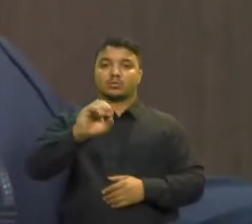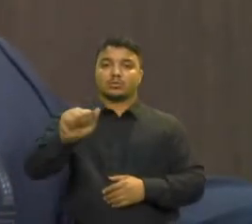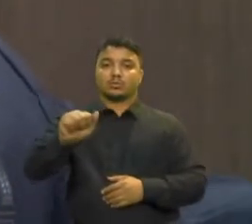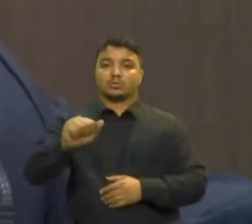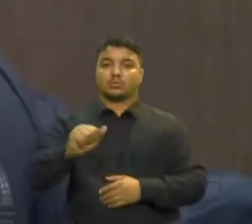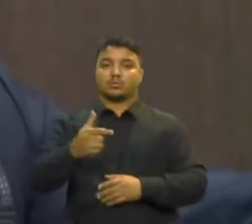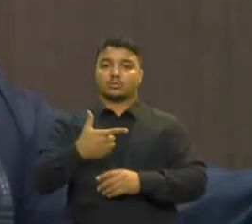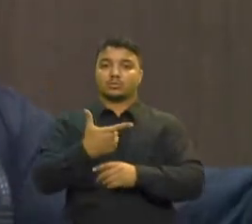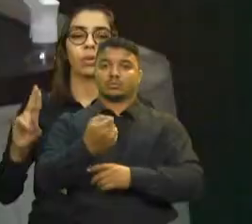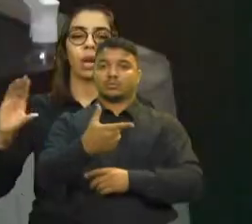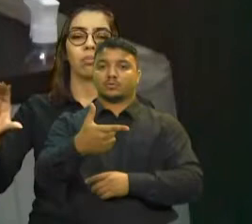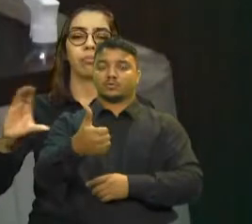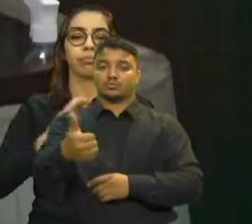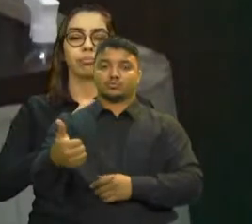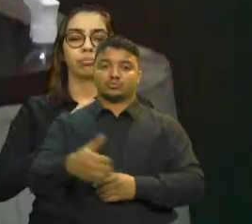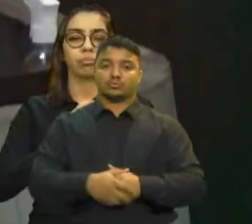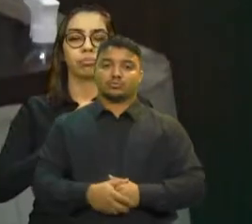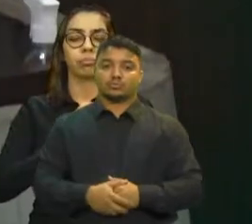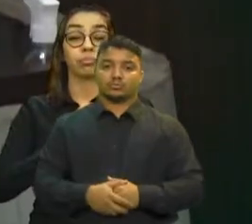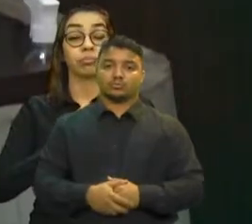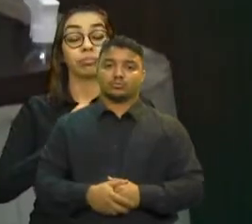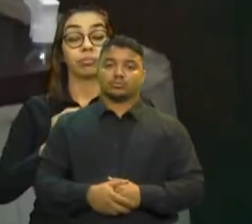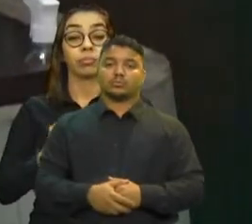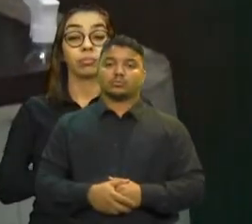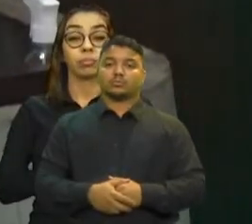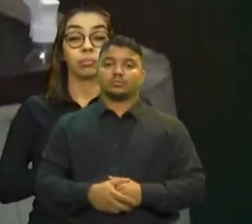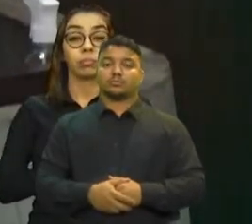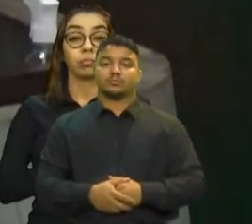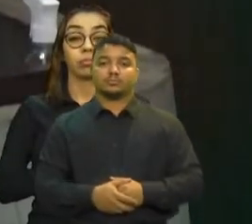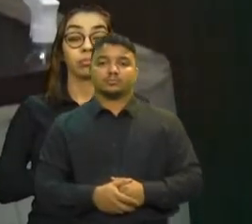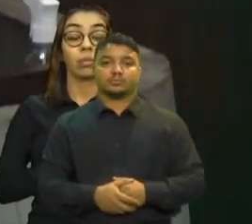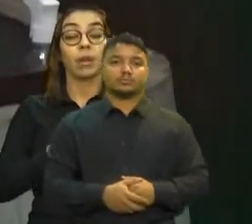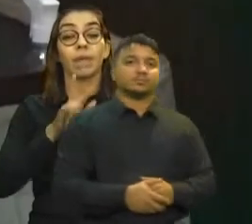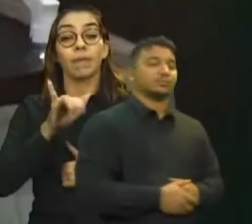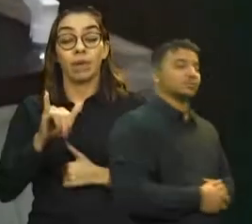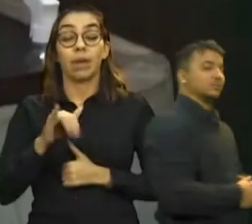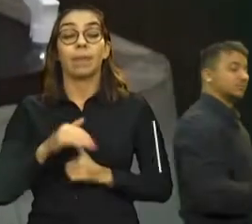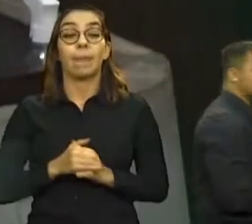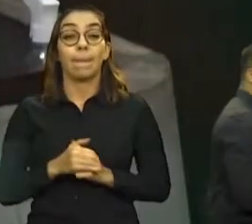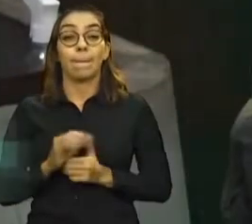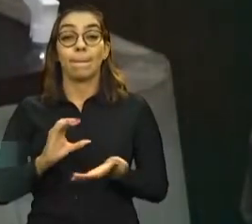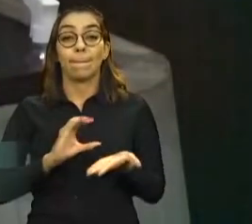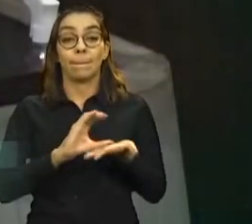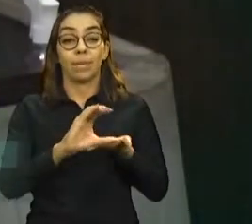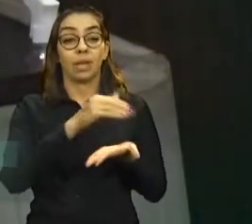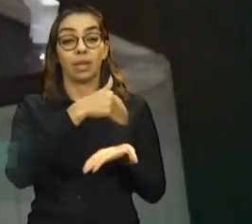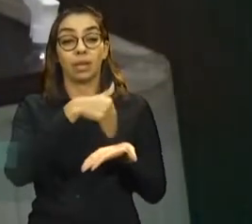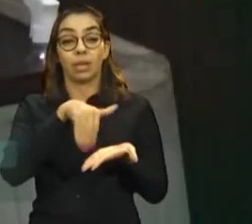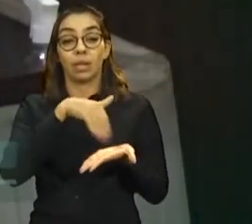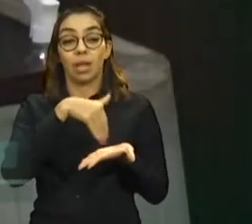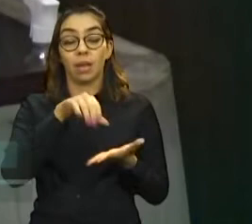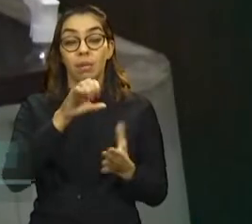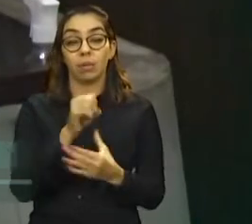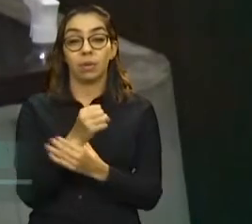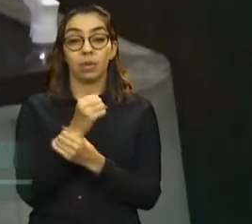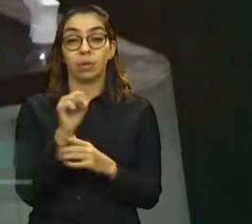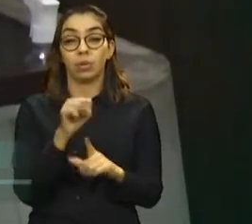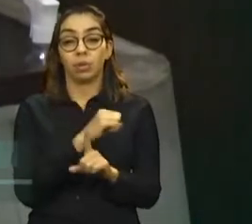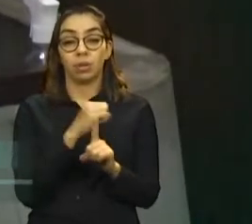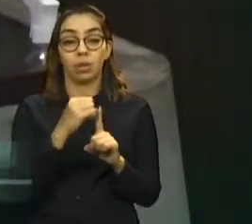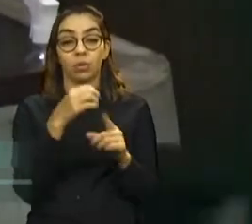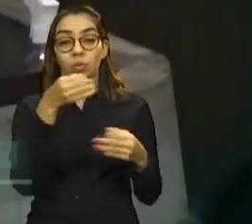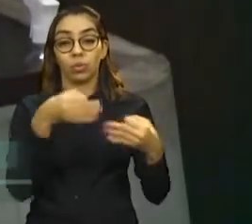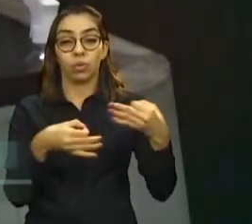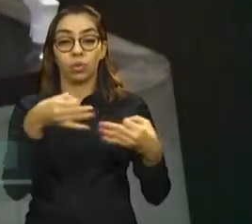de 2021 Parte do recurso será para a Secretaria de Proteção Social, Justiça, Cidadania, Mulheres e